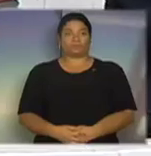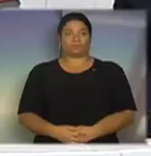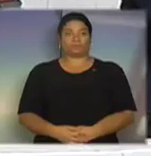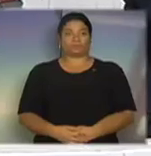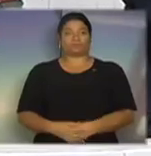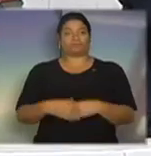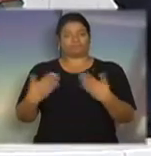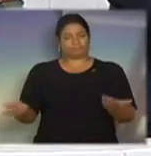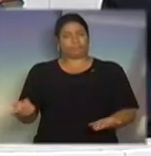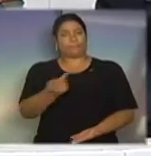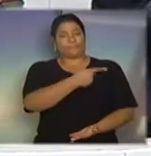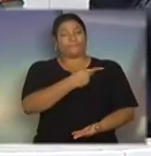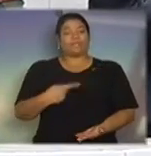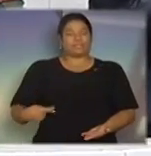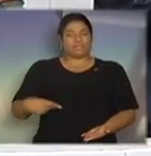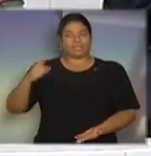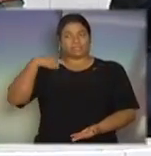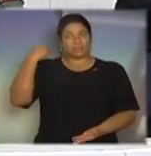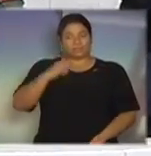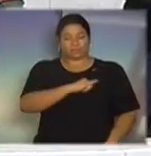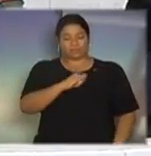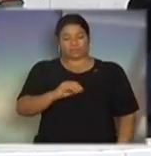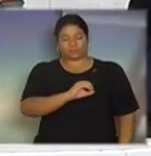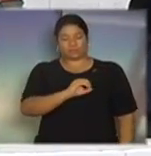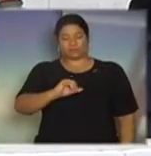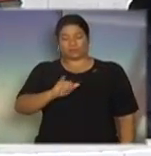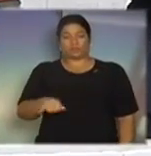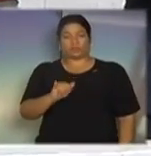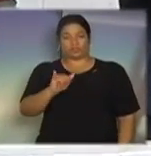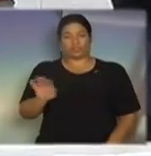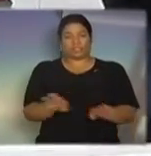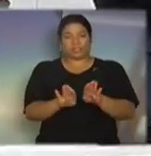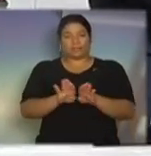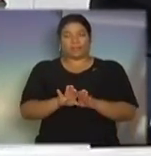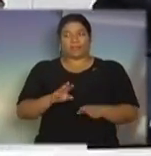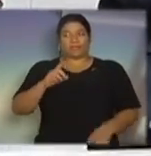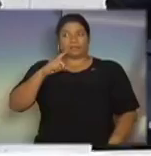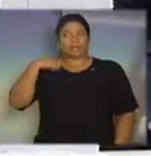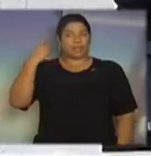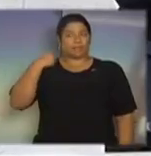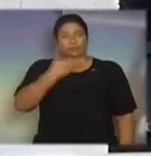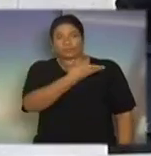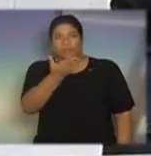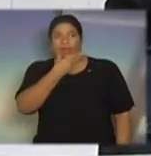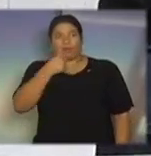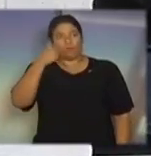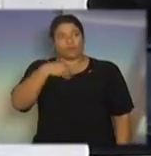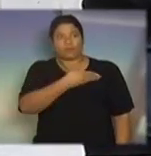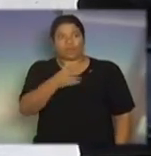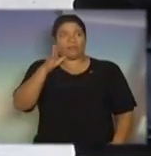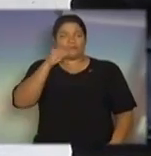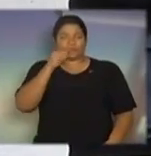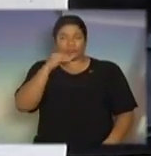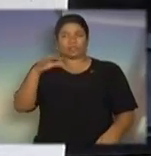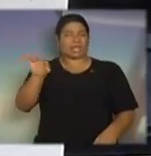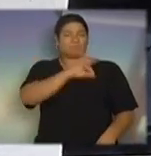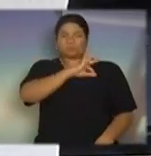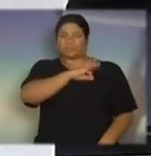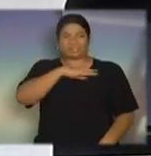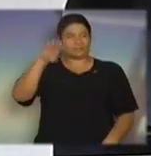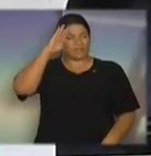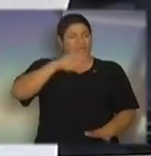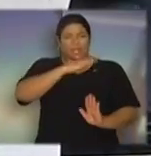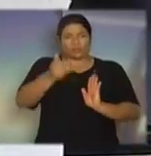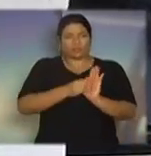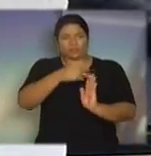Senhor presidente, deputado Jorge Ato, senhores deputados, senhores funcionários aqui presentes, policiais militares, a todos que nos assistem